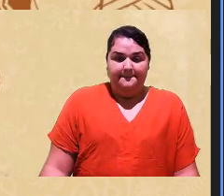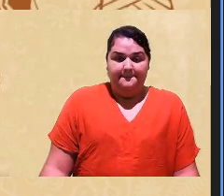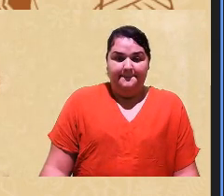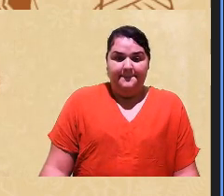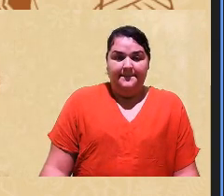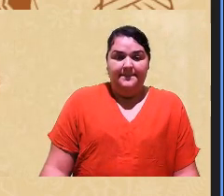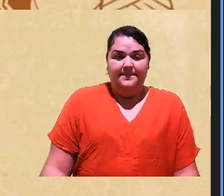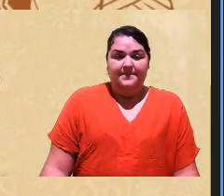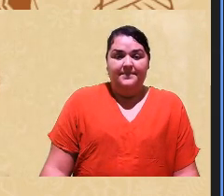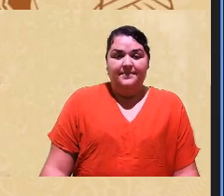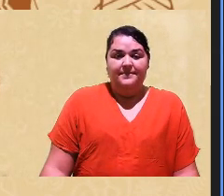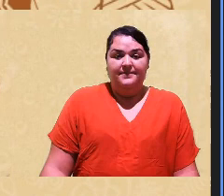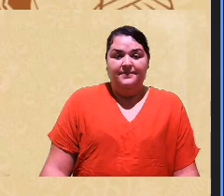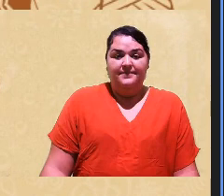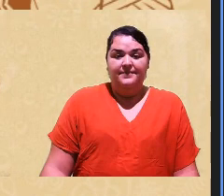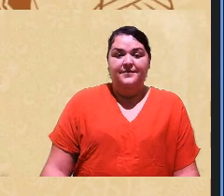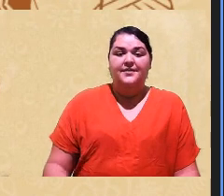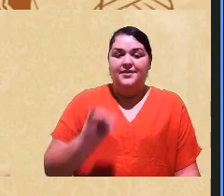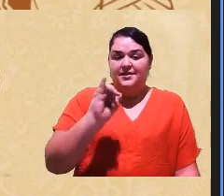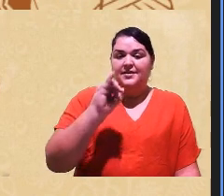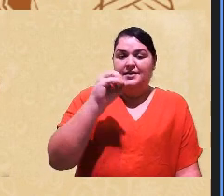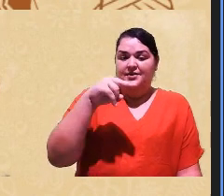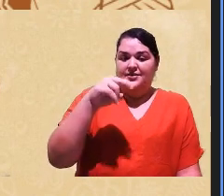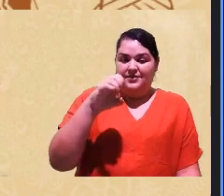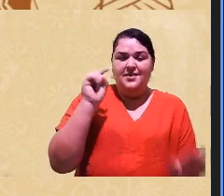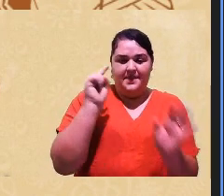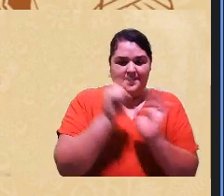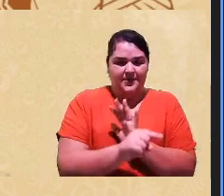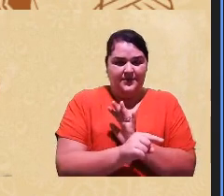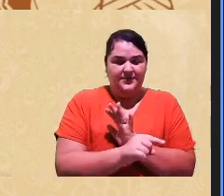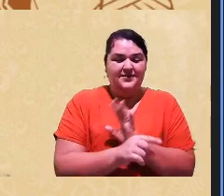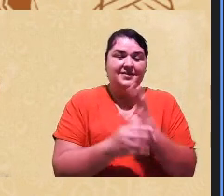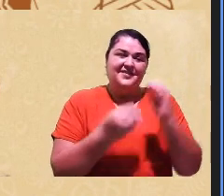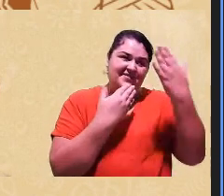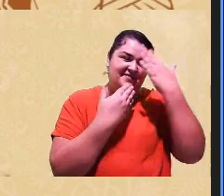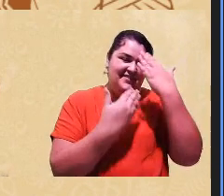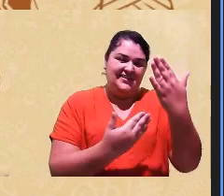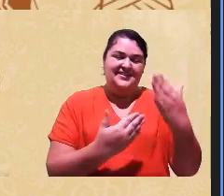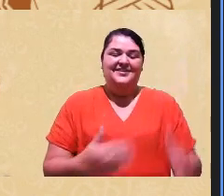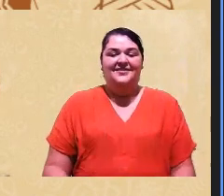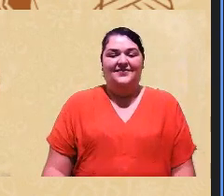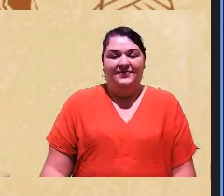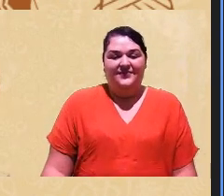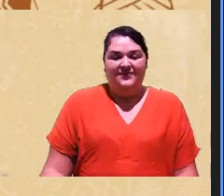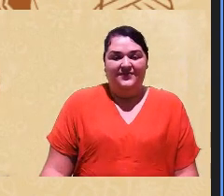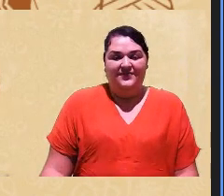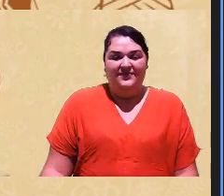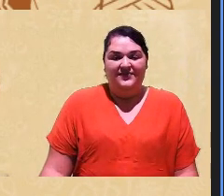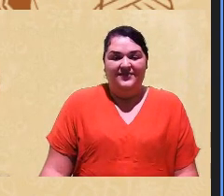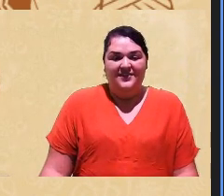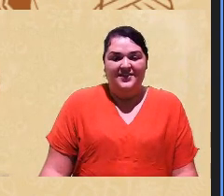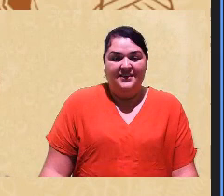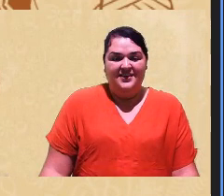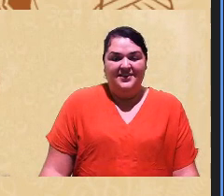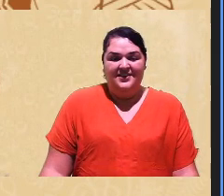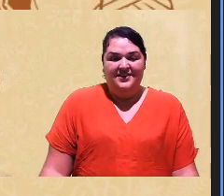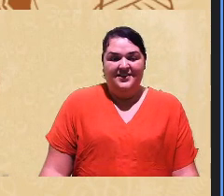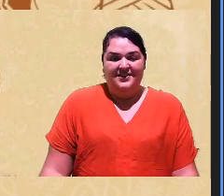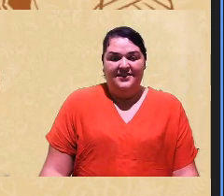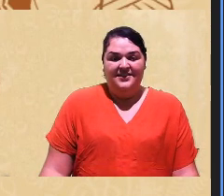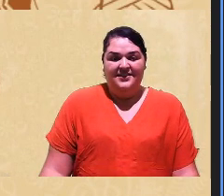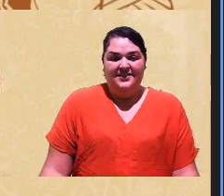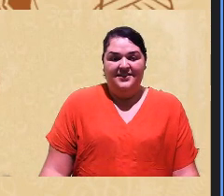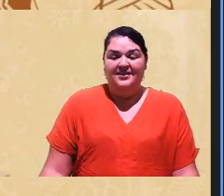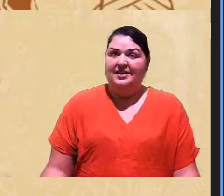acho que foi Ione né que fez a pergunta muito obrigada eu penso eu